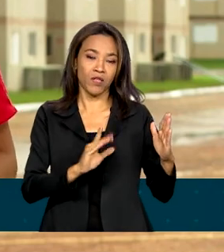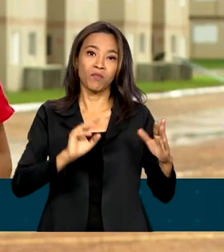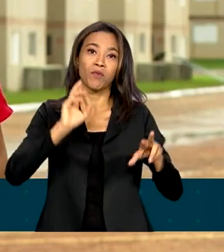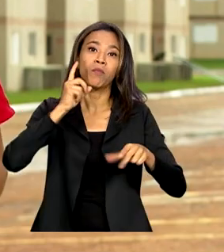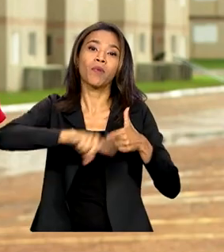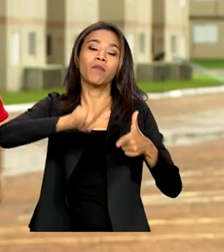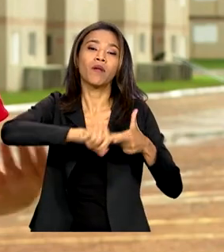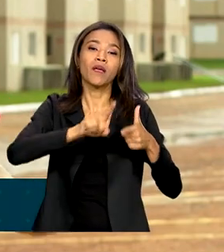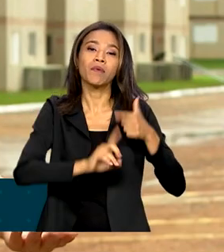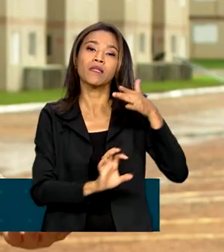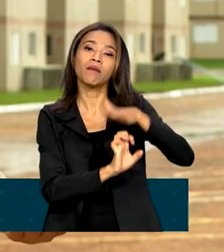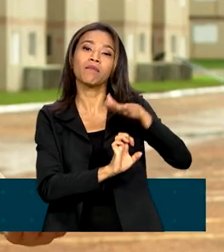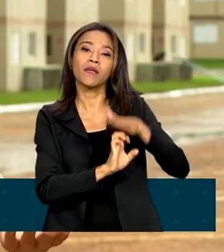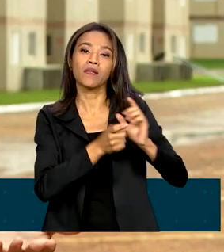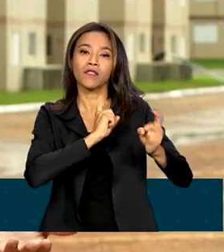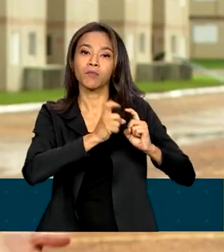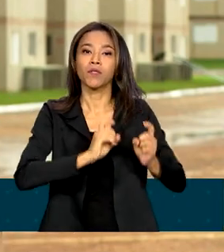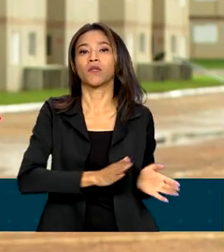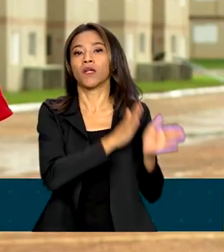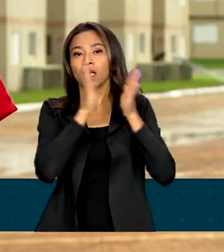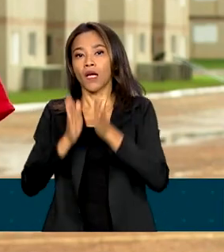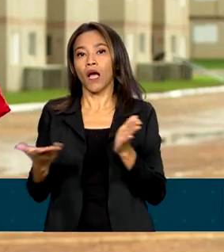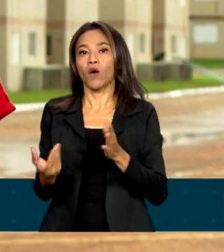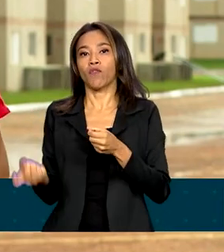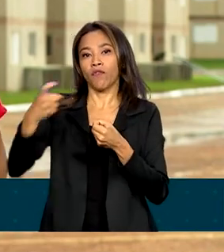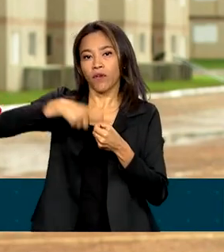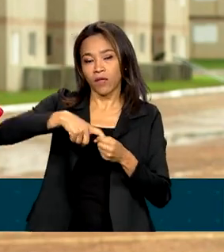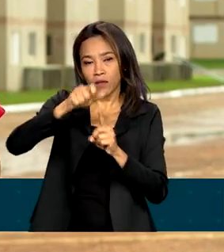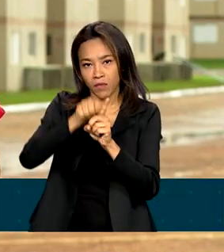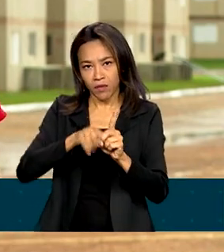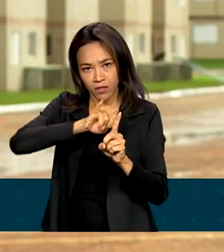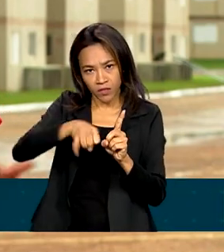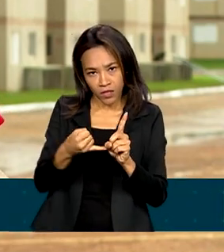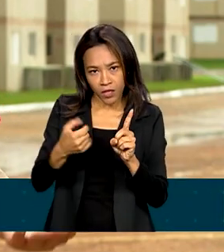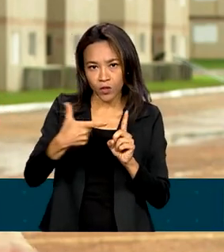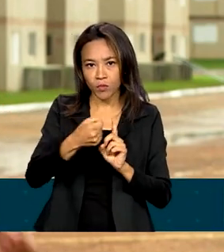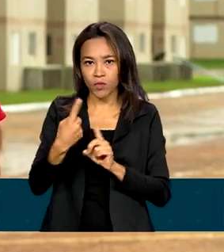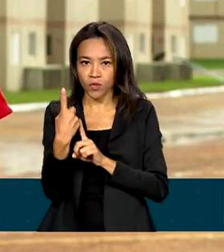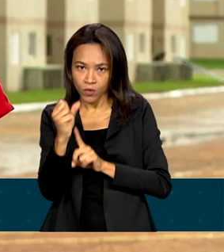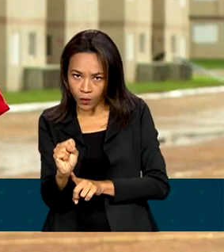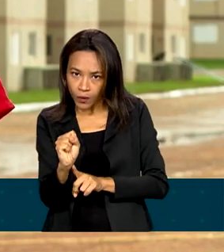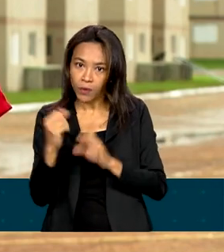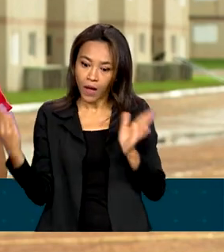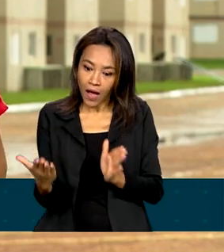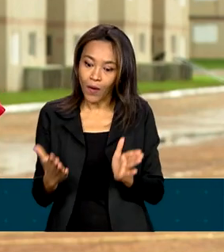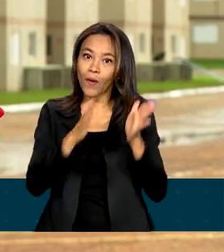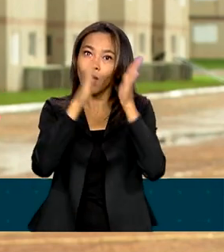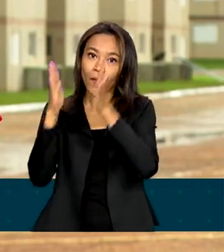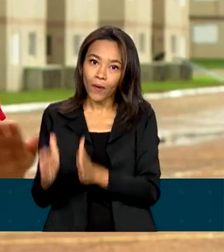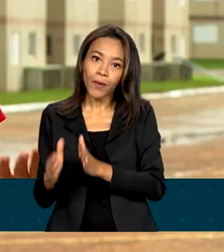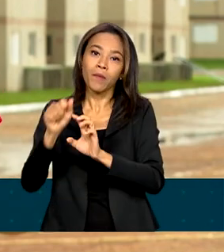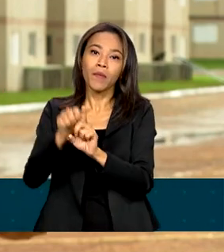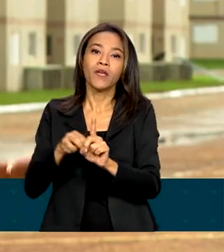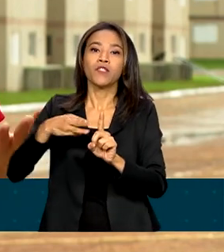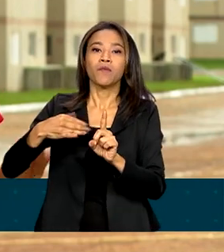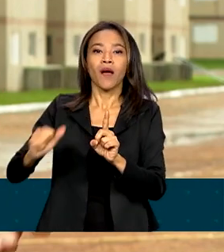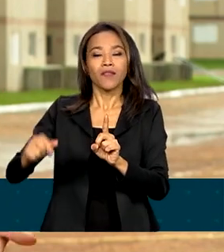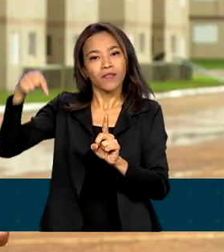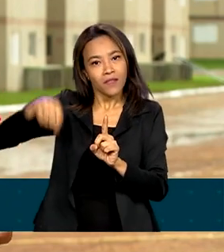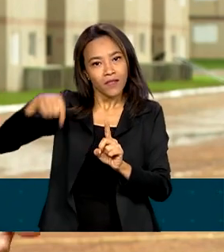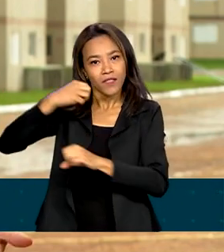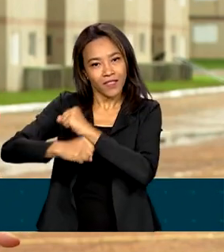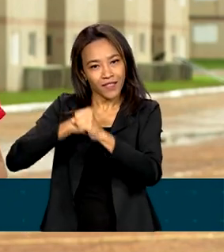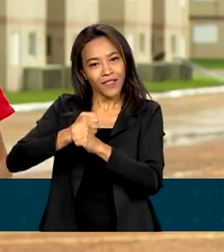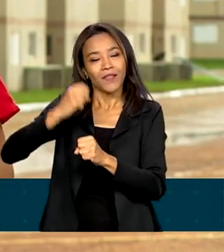construtora. Os trabalhos foram retomados em janeiro de 2018 e agora, em março deste ano, enfim, o